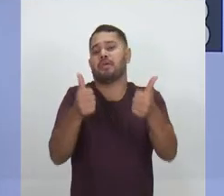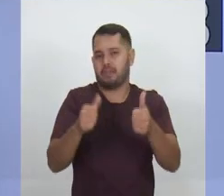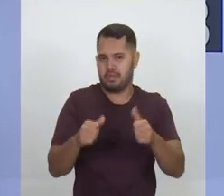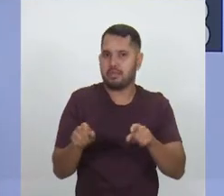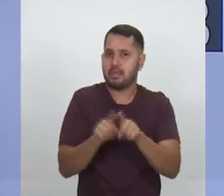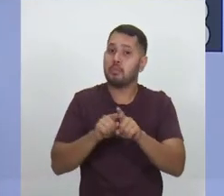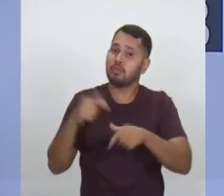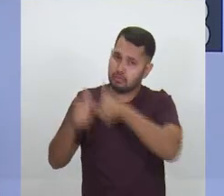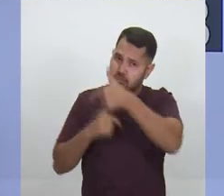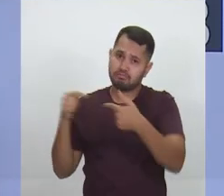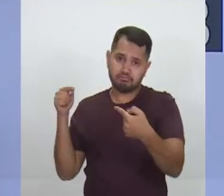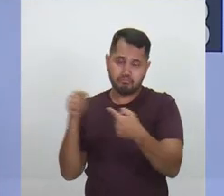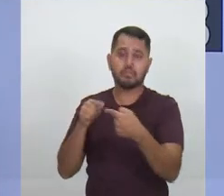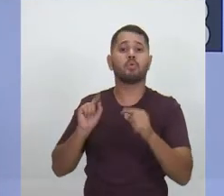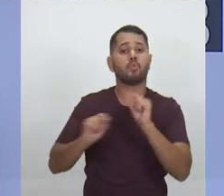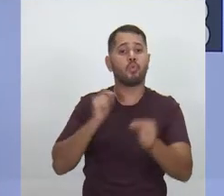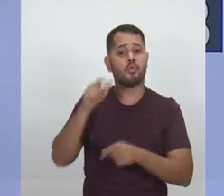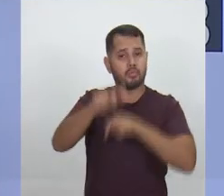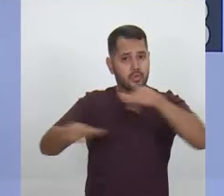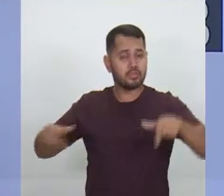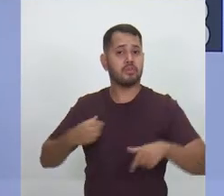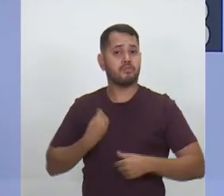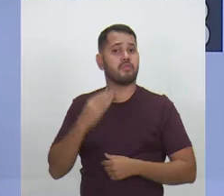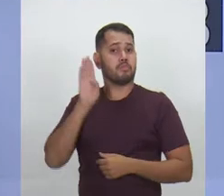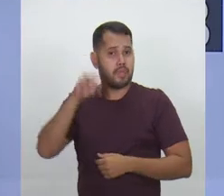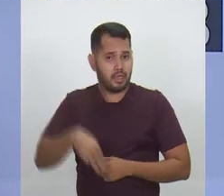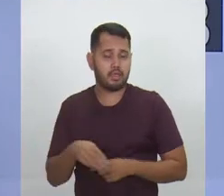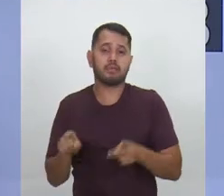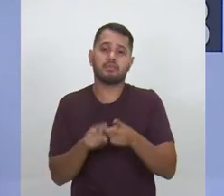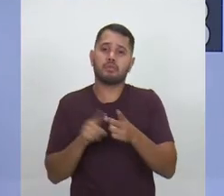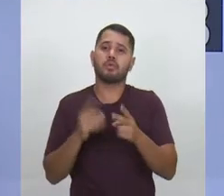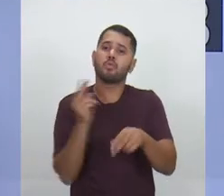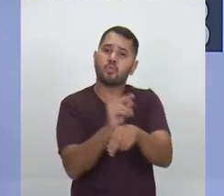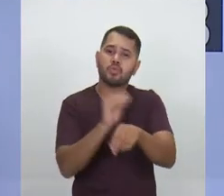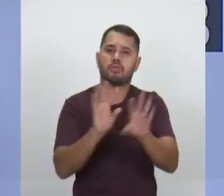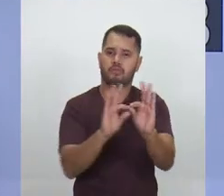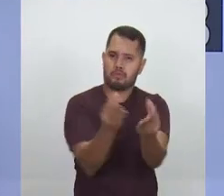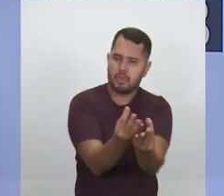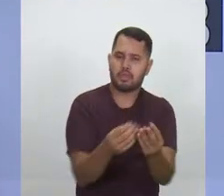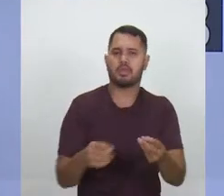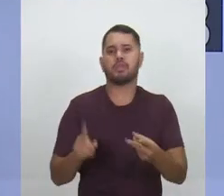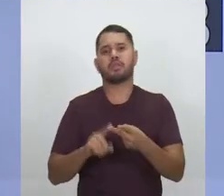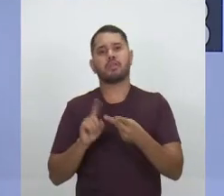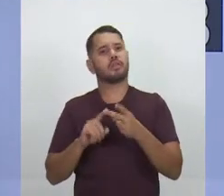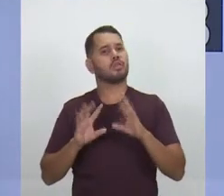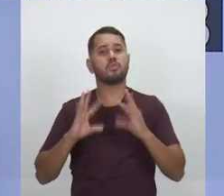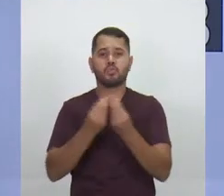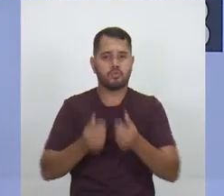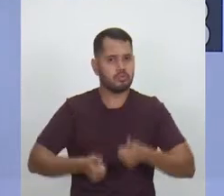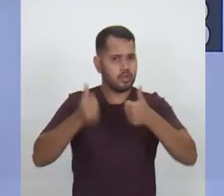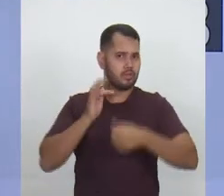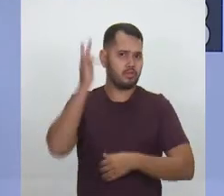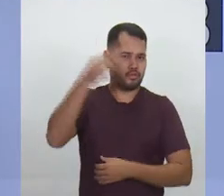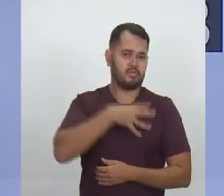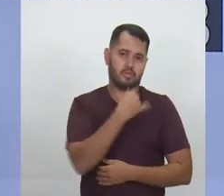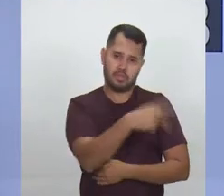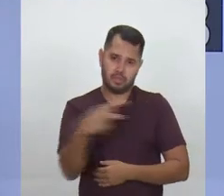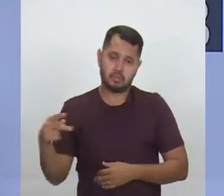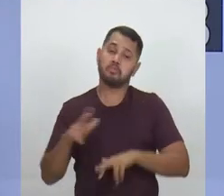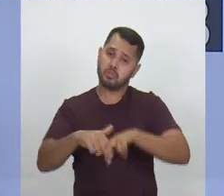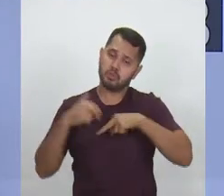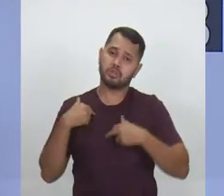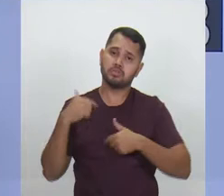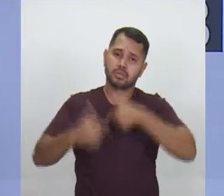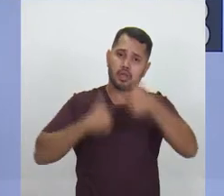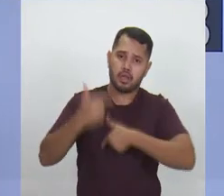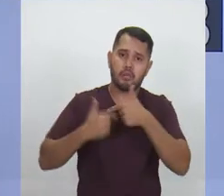emprego tem que servir para que as pessoas vivam bem, para que elas possam cuidar da sua família, para que elas possam garantir um futuro melhor para os seus filhos. É para isso que o